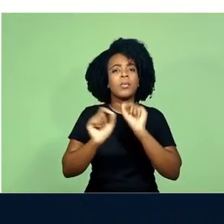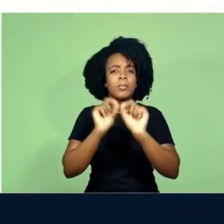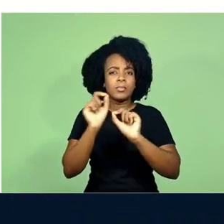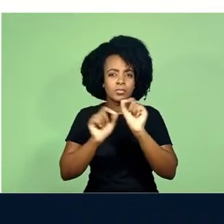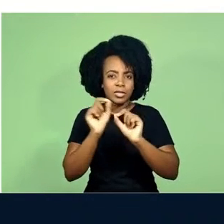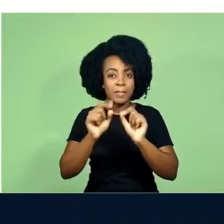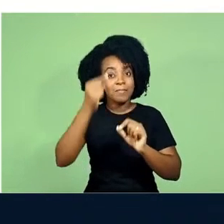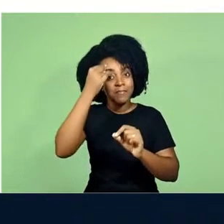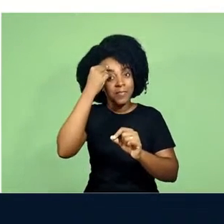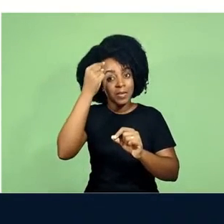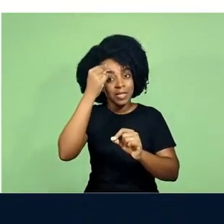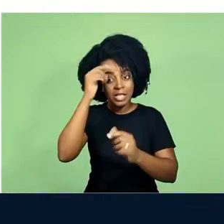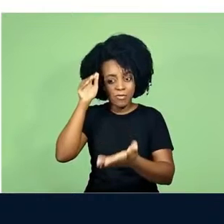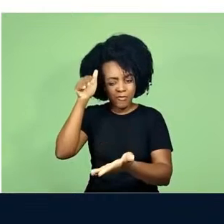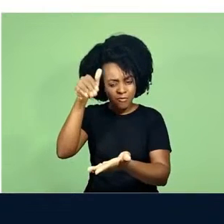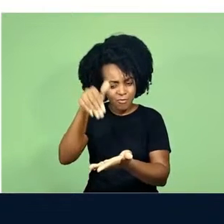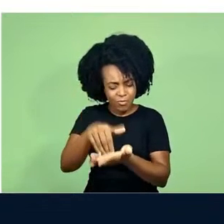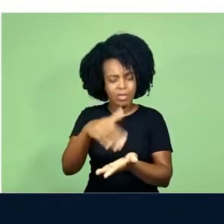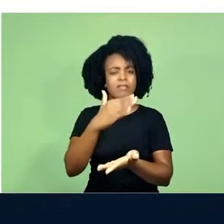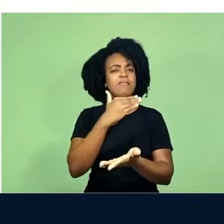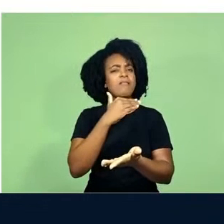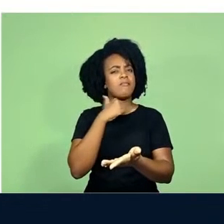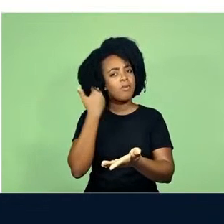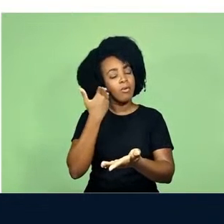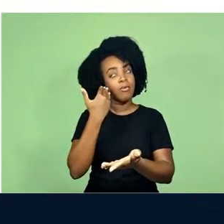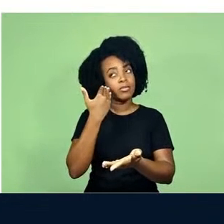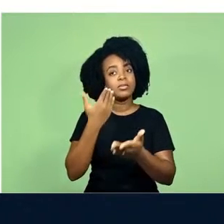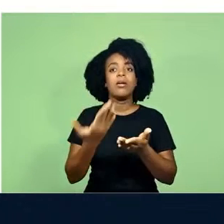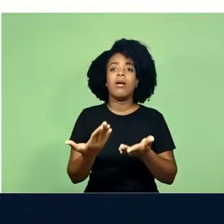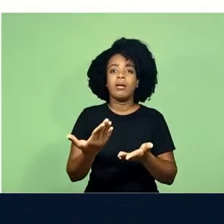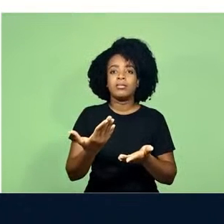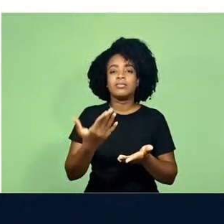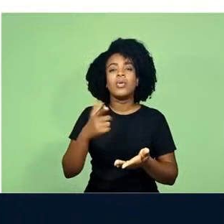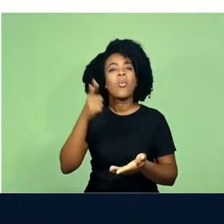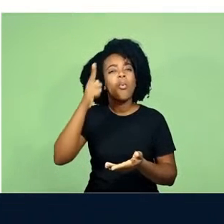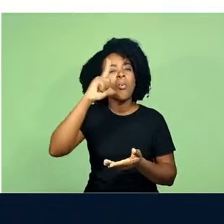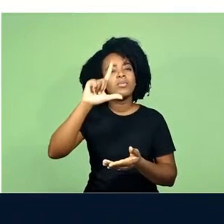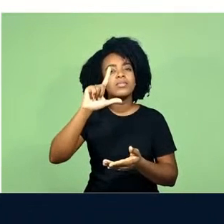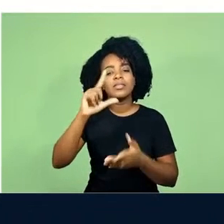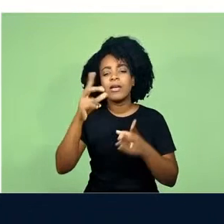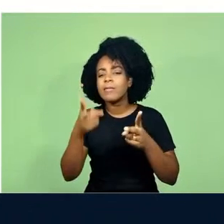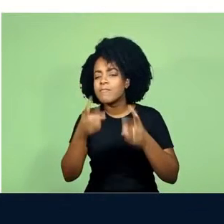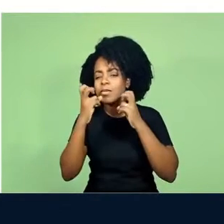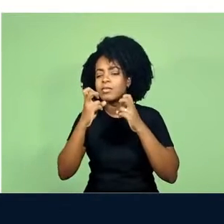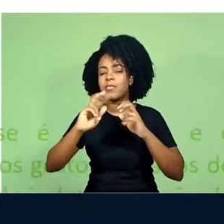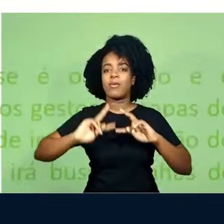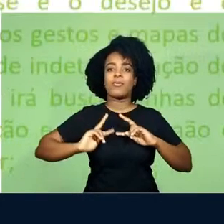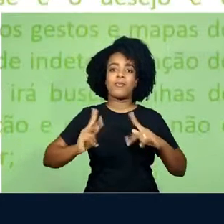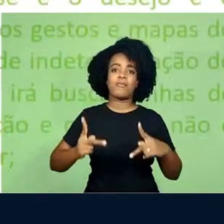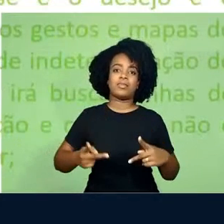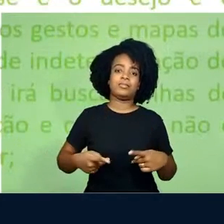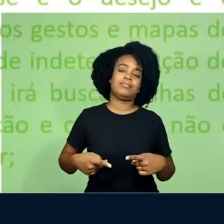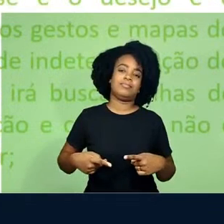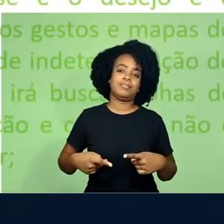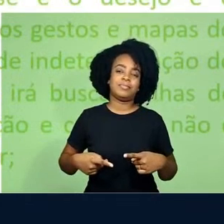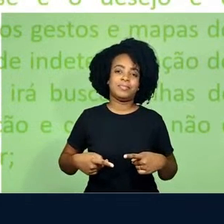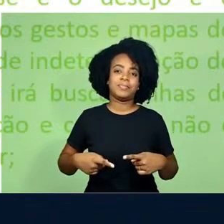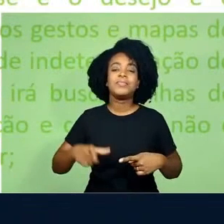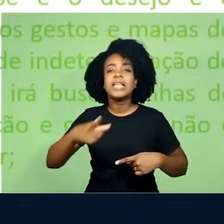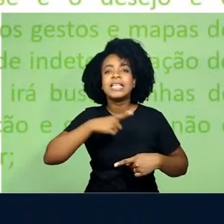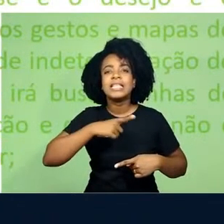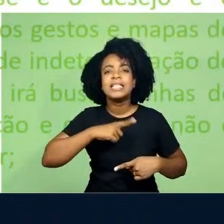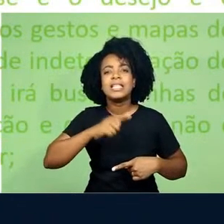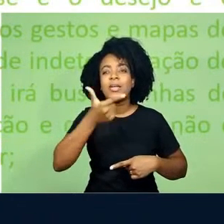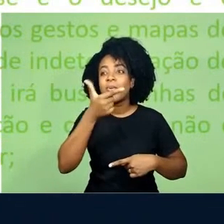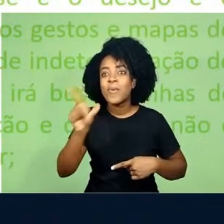É na concepção da finitude da morte é que é possível definir o humano. E aqui há